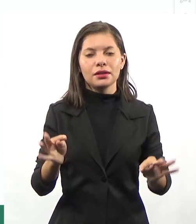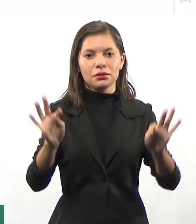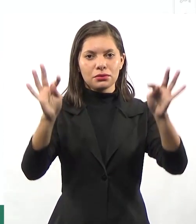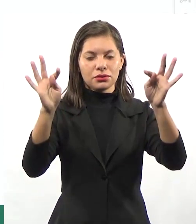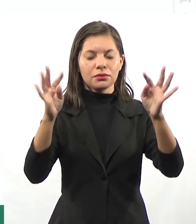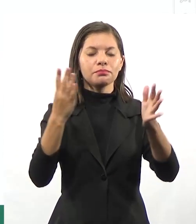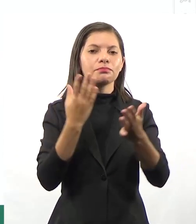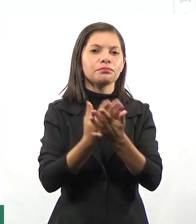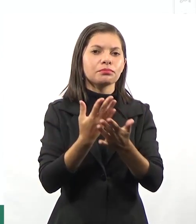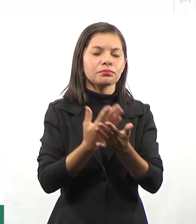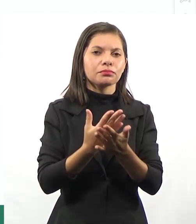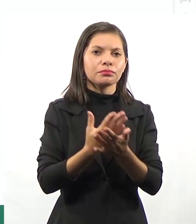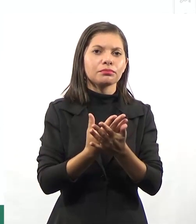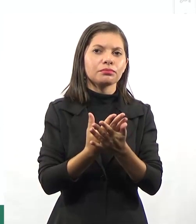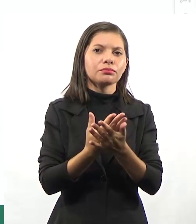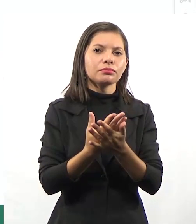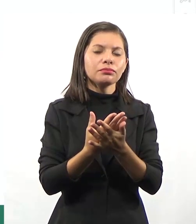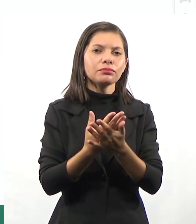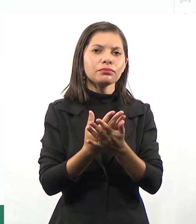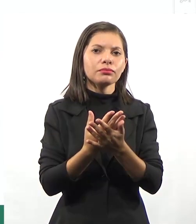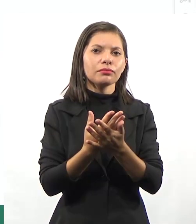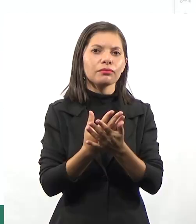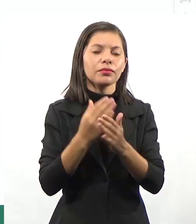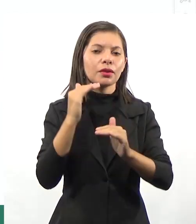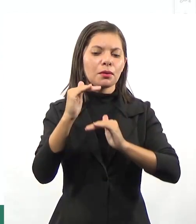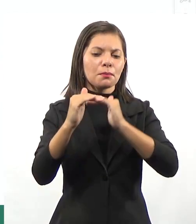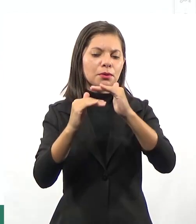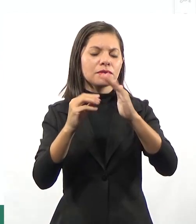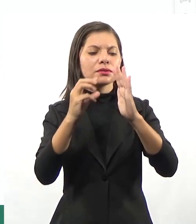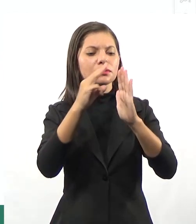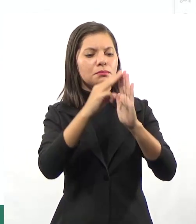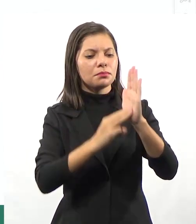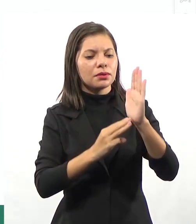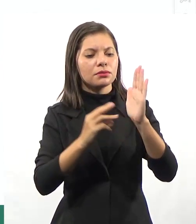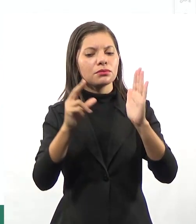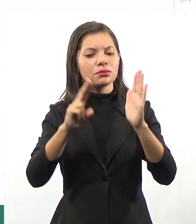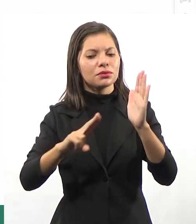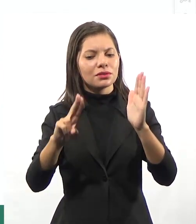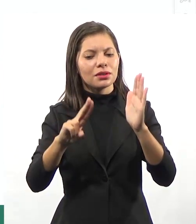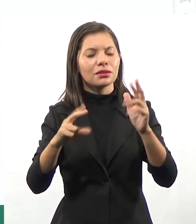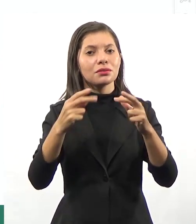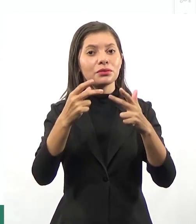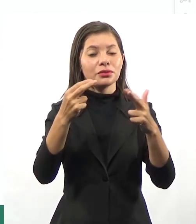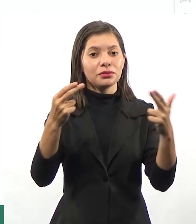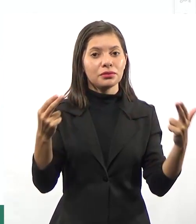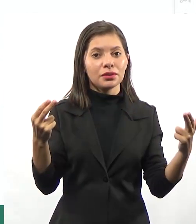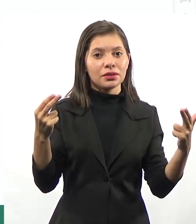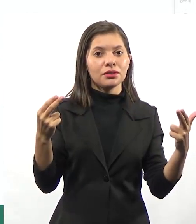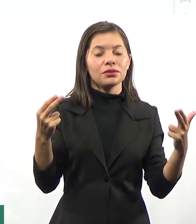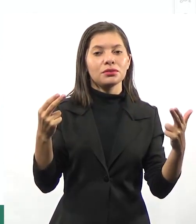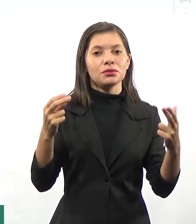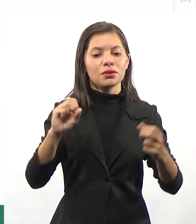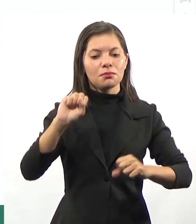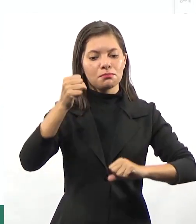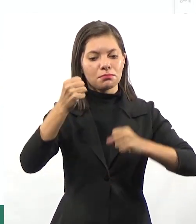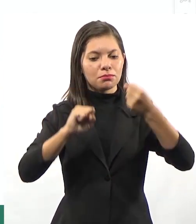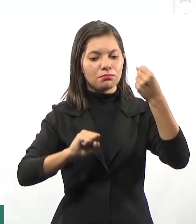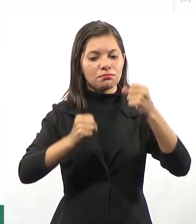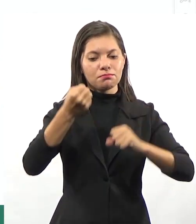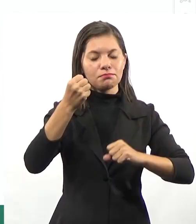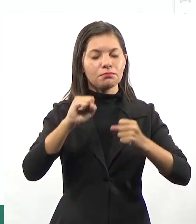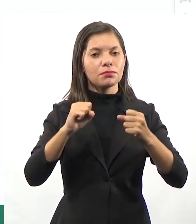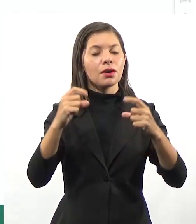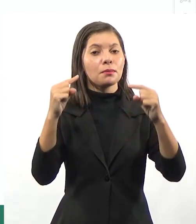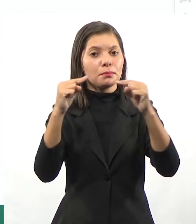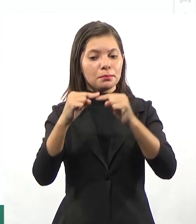instrumentos, processos e métodos empregados nos diversos ramos industriais. A aplicação dos conhecimentos